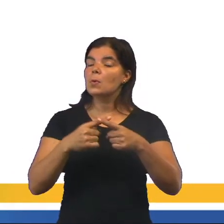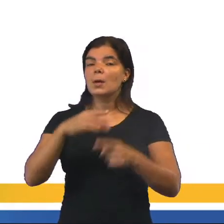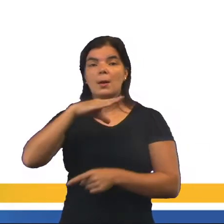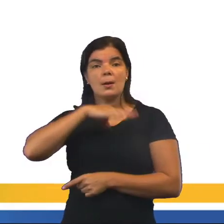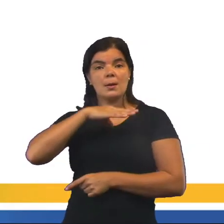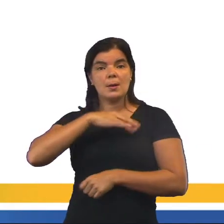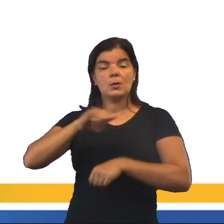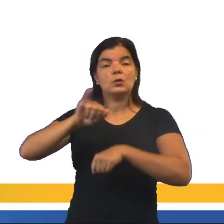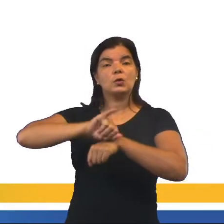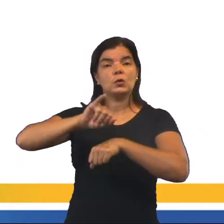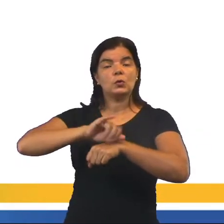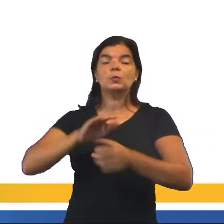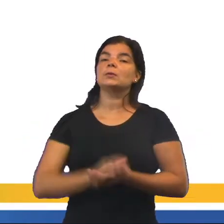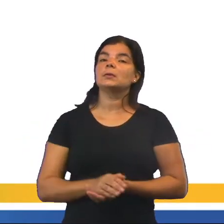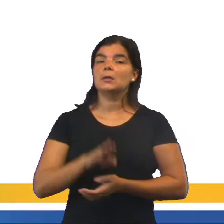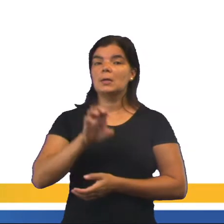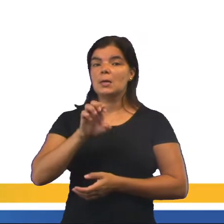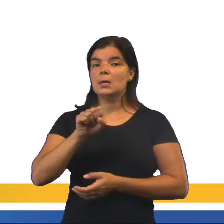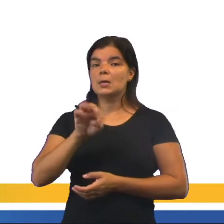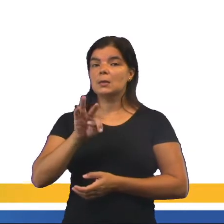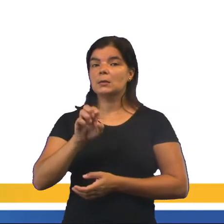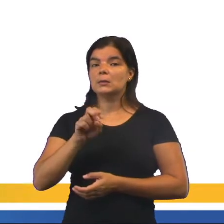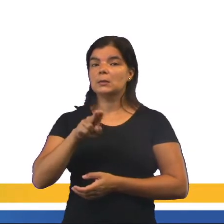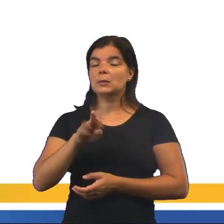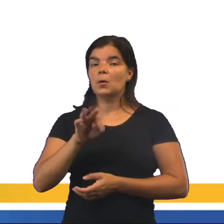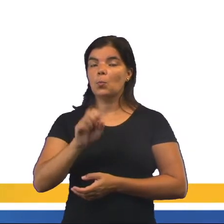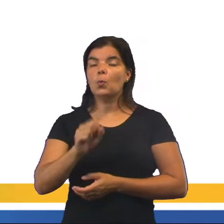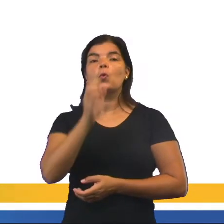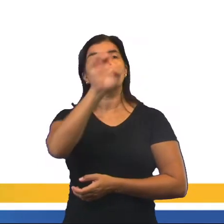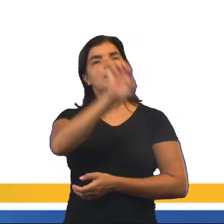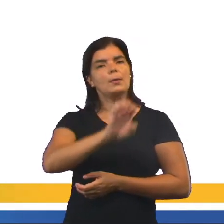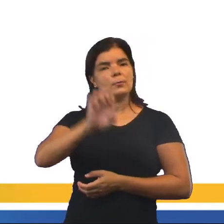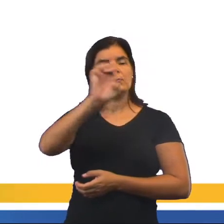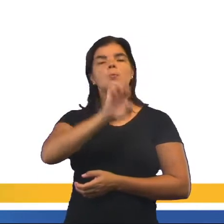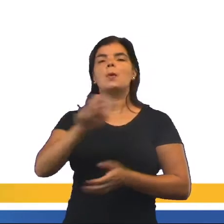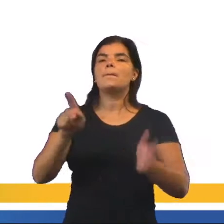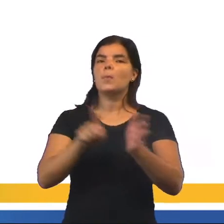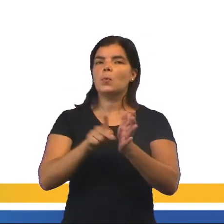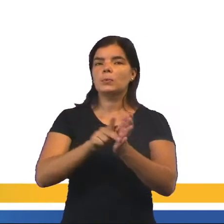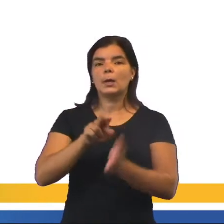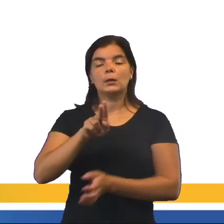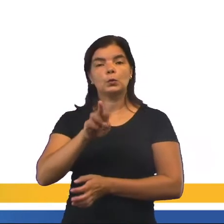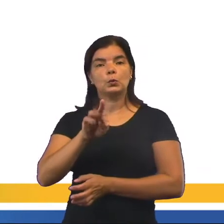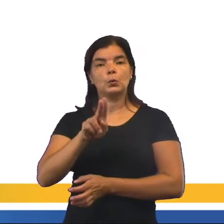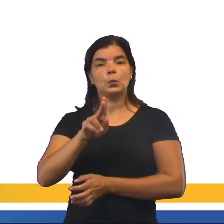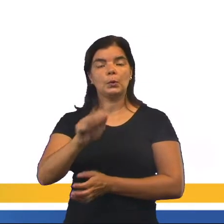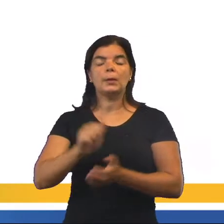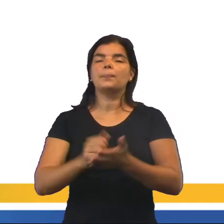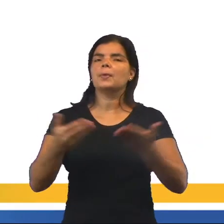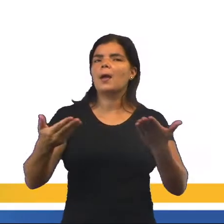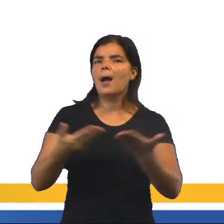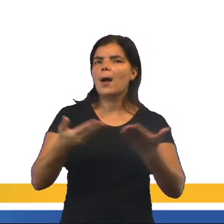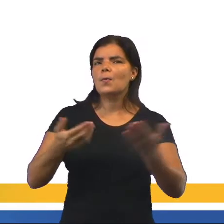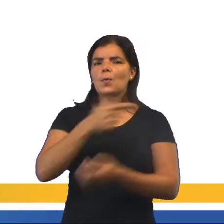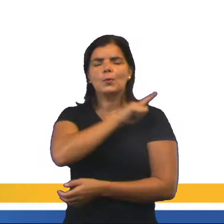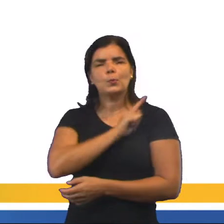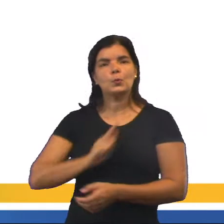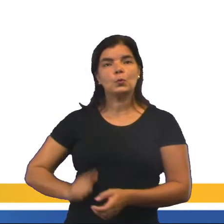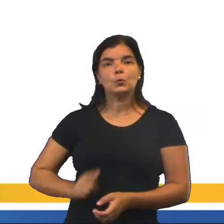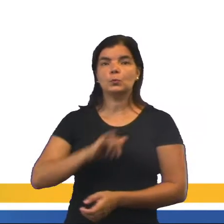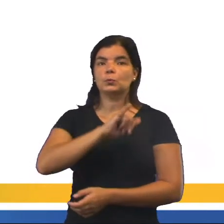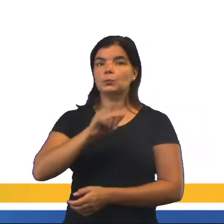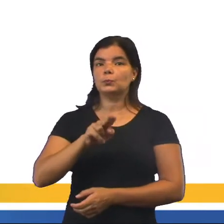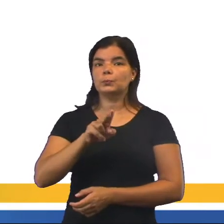se chama-se atualmente Istambul, que é uma parte europeia da Turquia. Agora, sobre o governo de